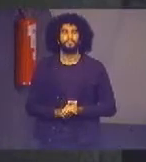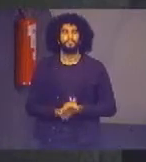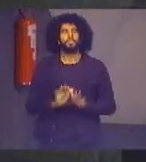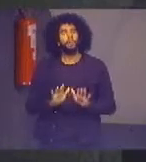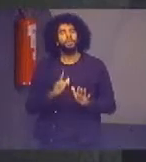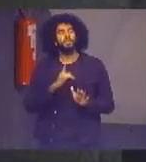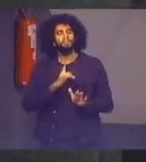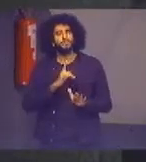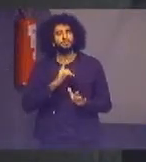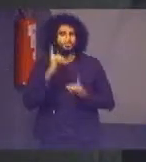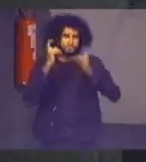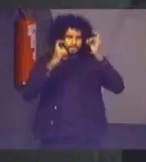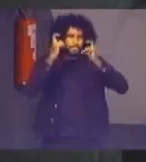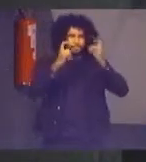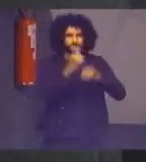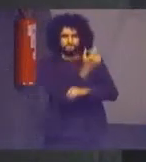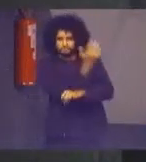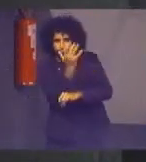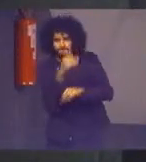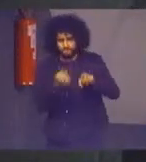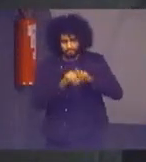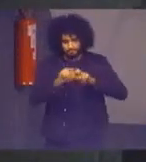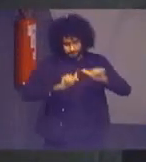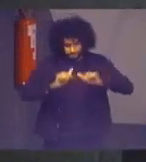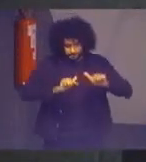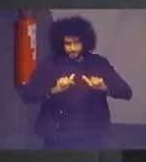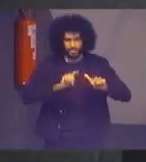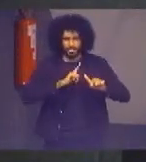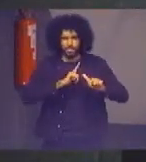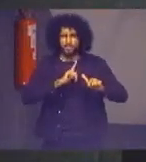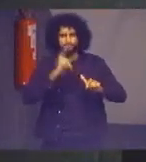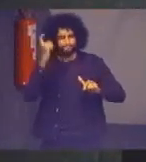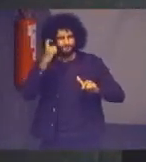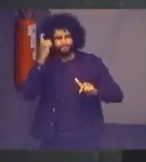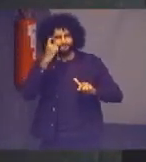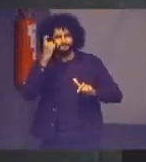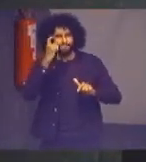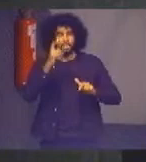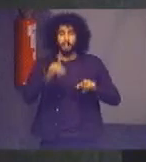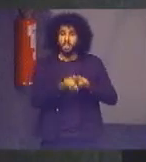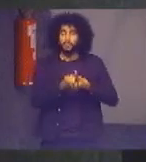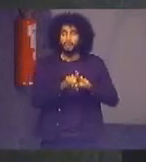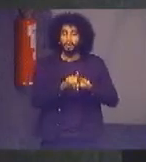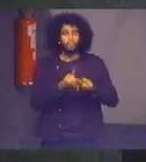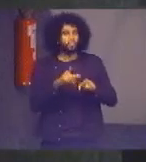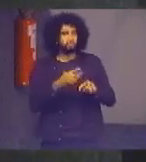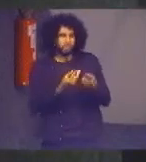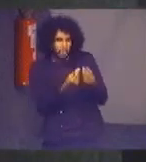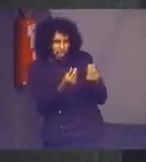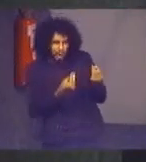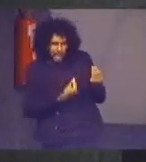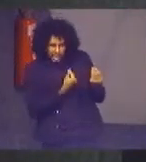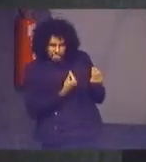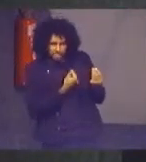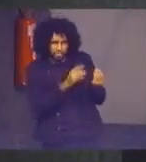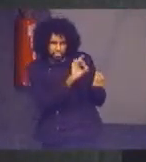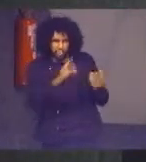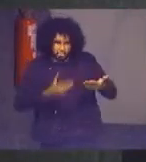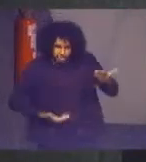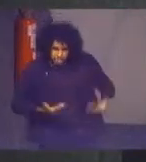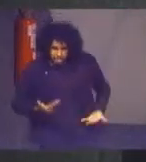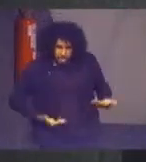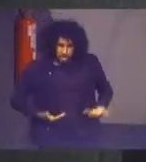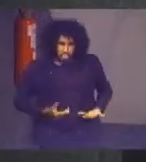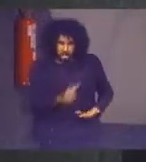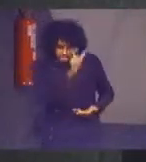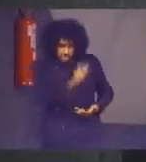com o meio ambiente do trabalho nós temos preocupações com a qualidade de vida dos nossos servidores dos nossos magistrados e